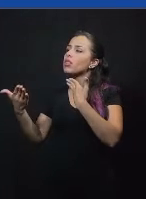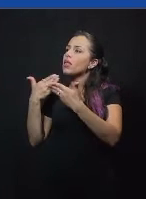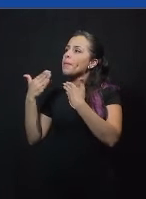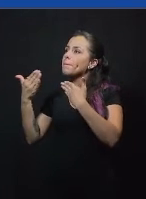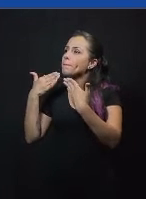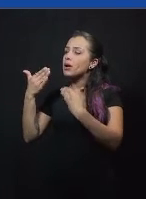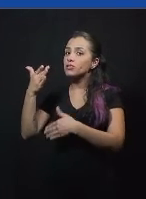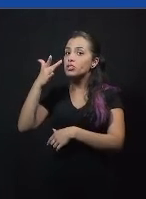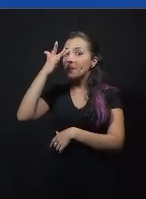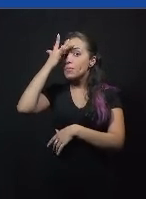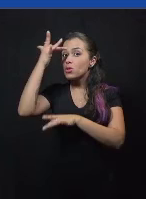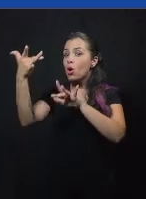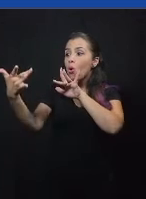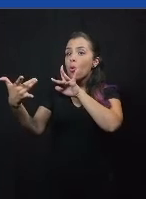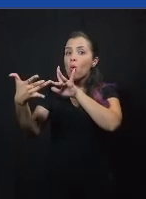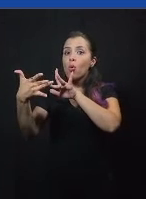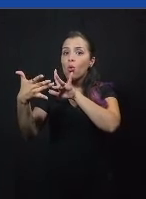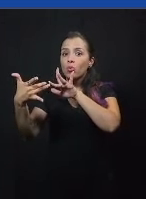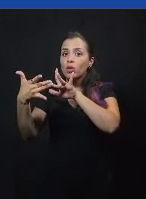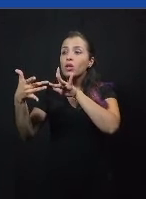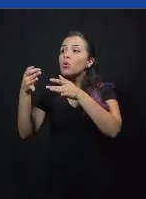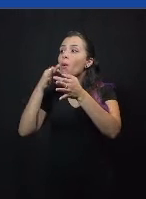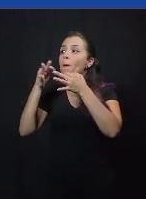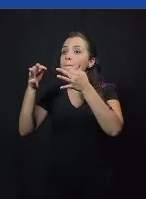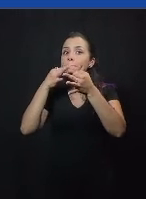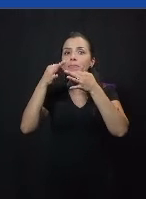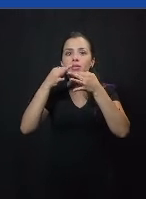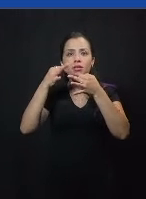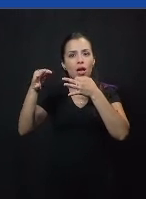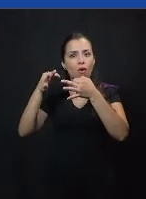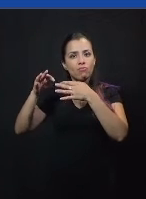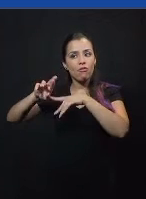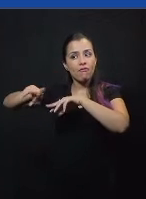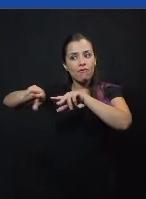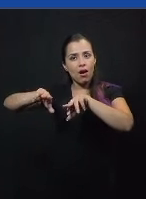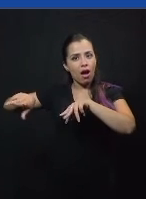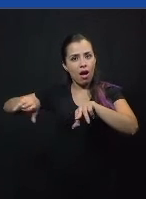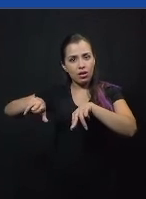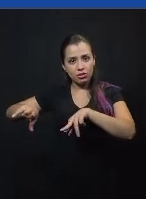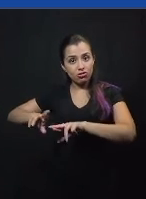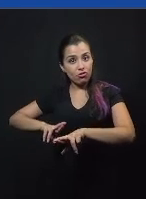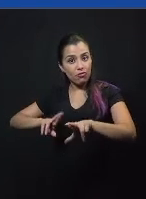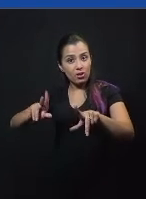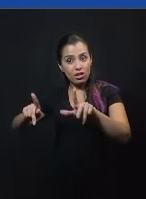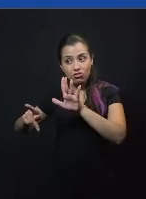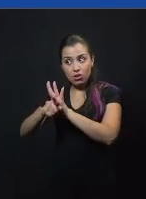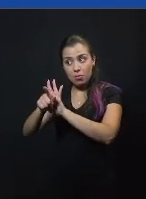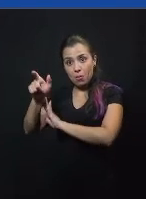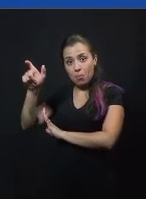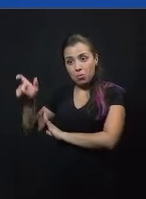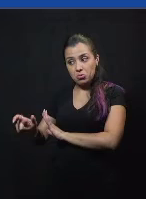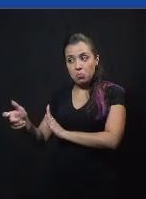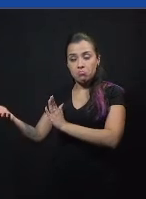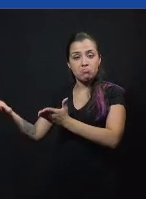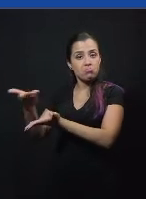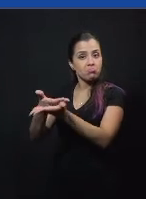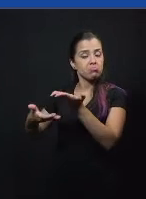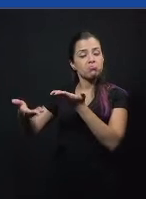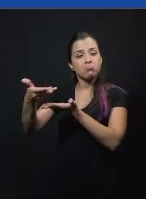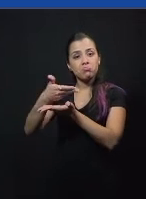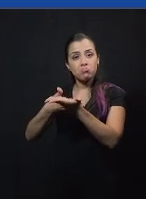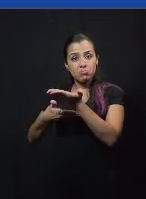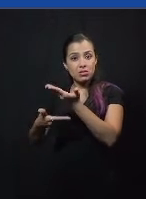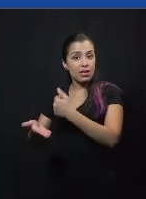fica em contato com opiniões que são diferentes da sua, e que normalmente, em situações comuns, talvez ele não tivesse